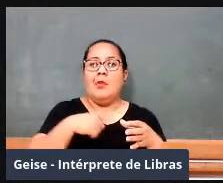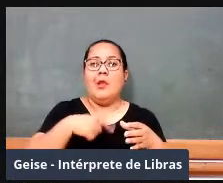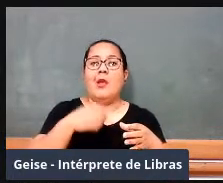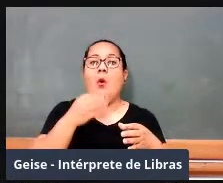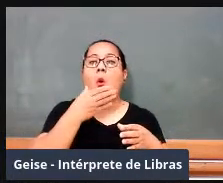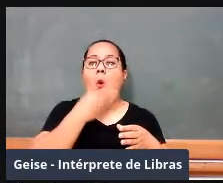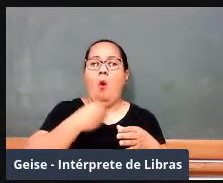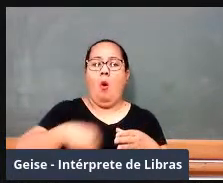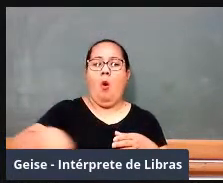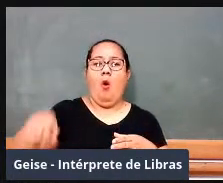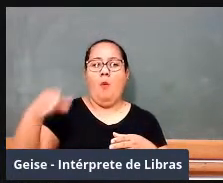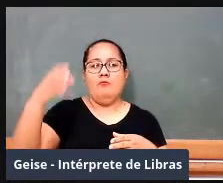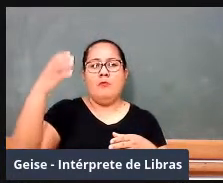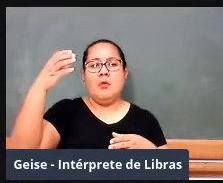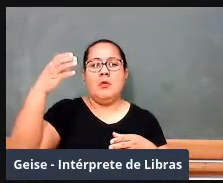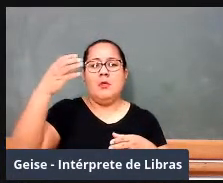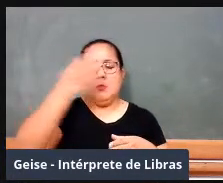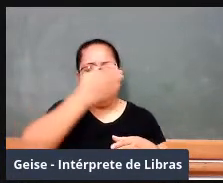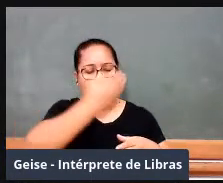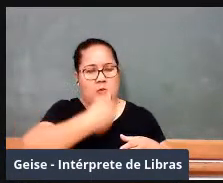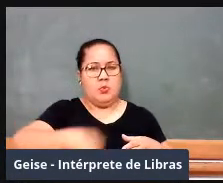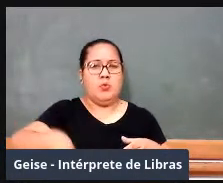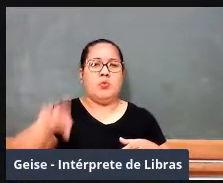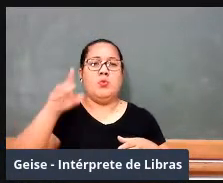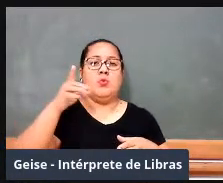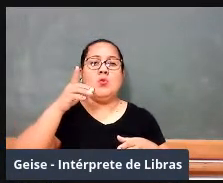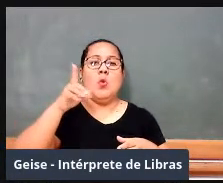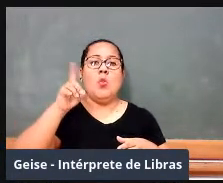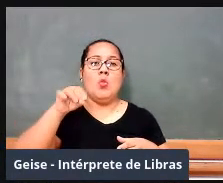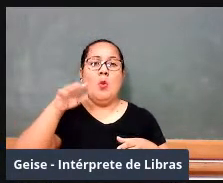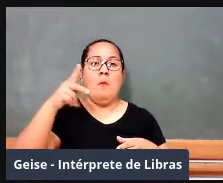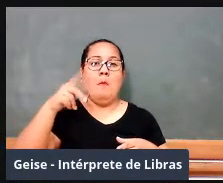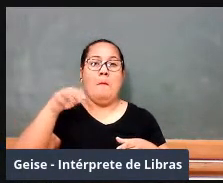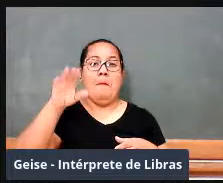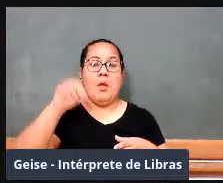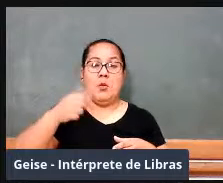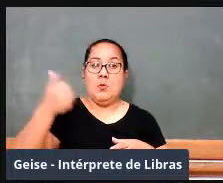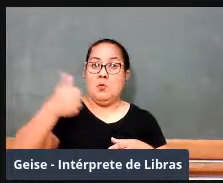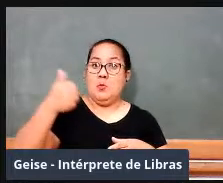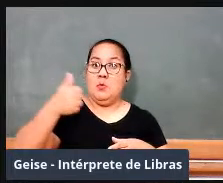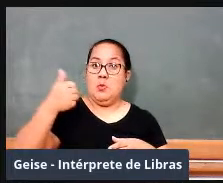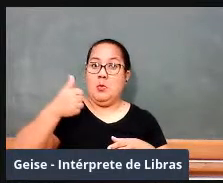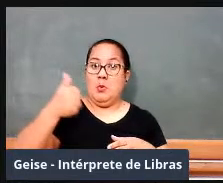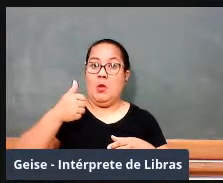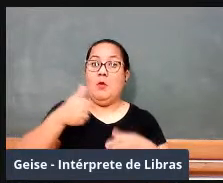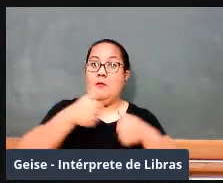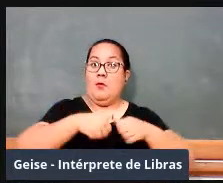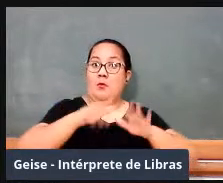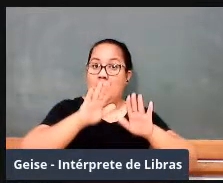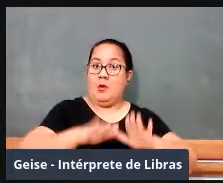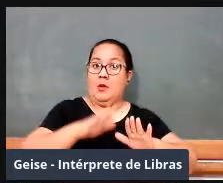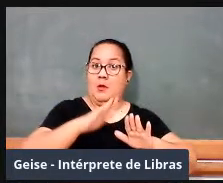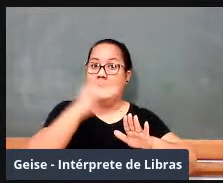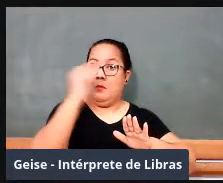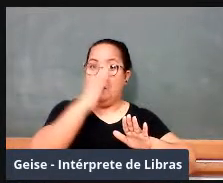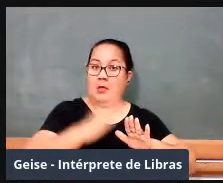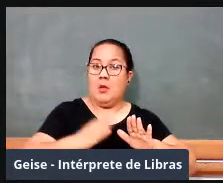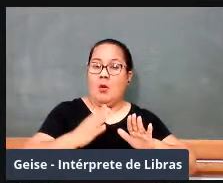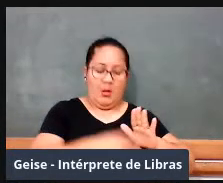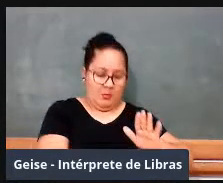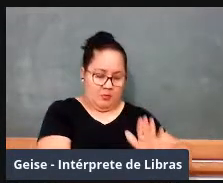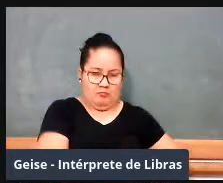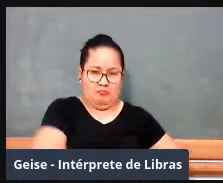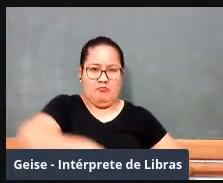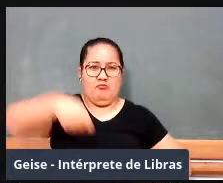que ficou aqui, porque a corte foi embora para Portugal, ele então proclama a independência